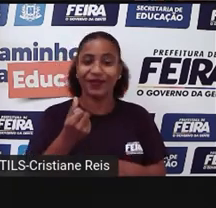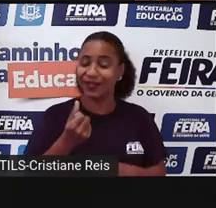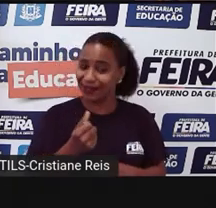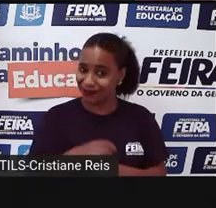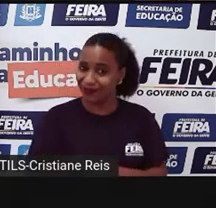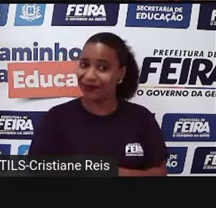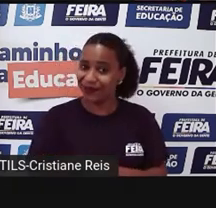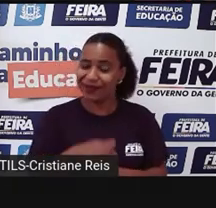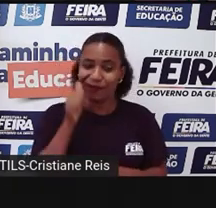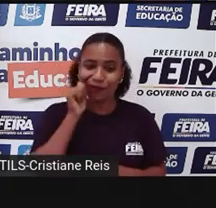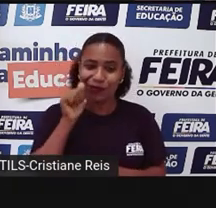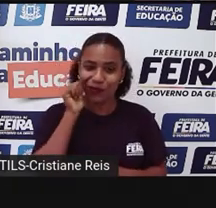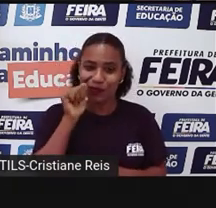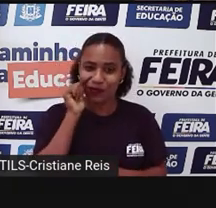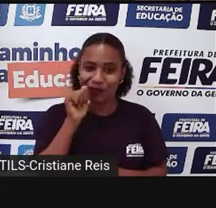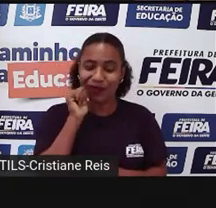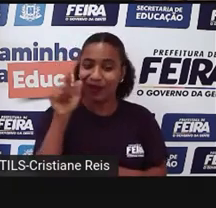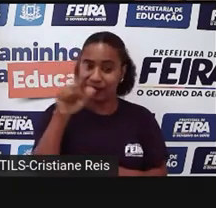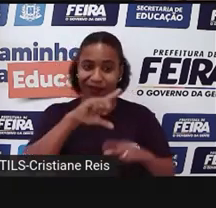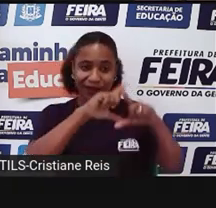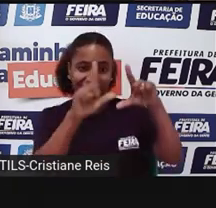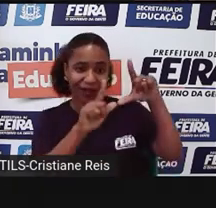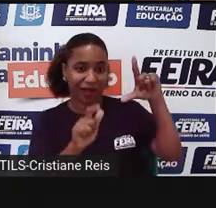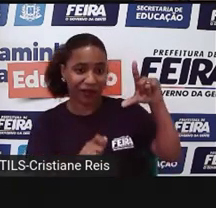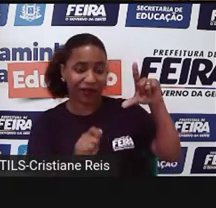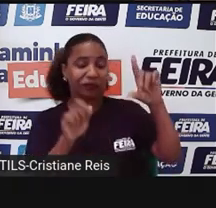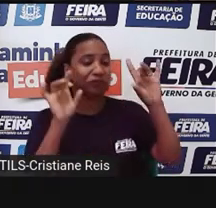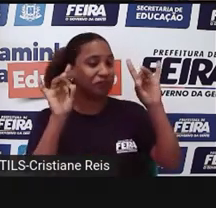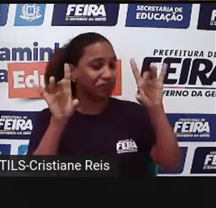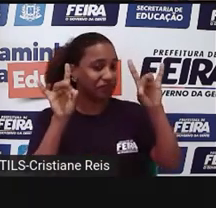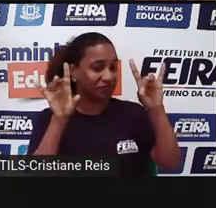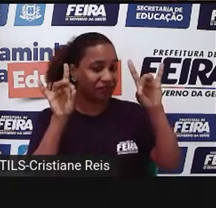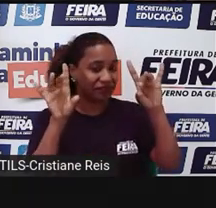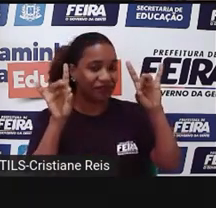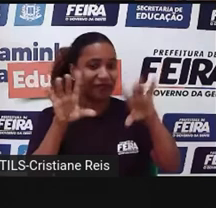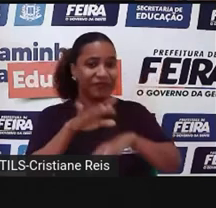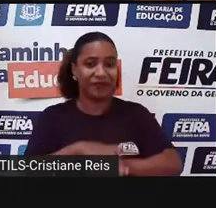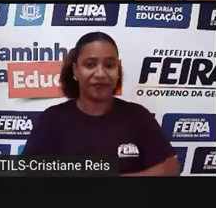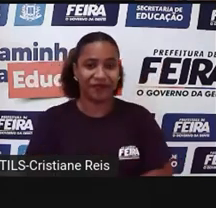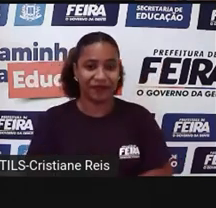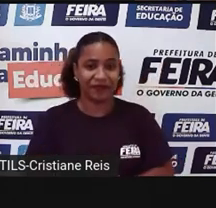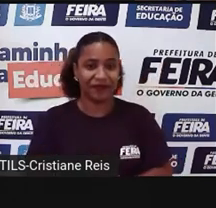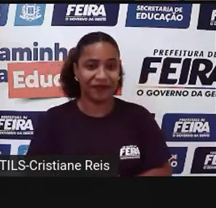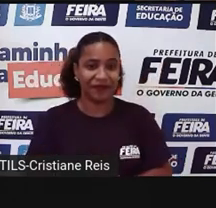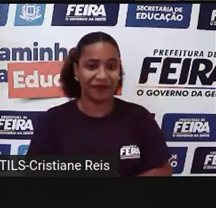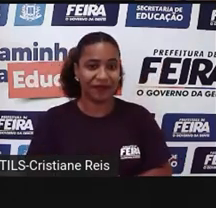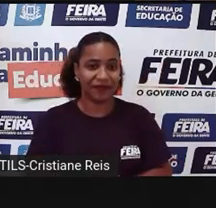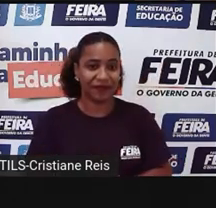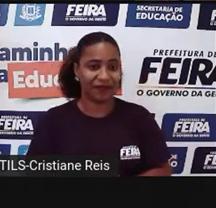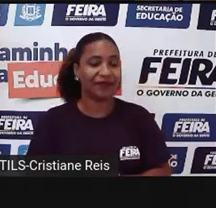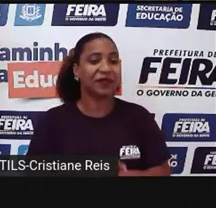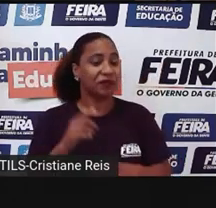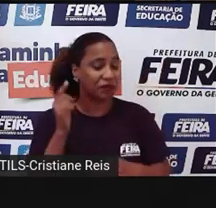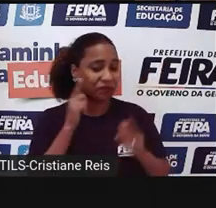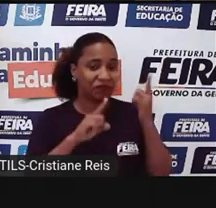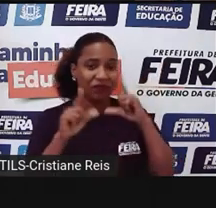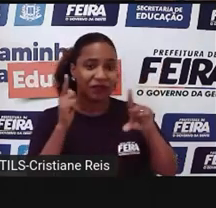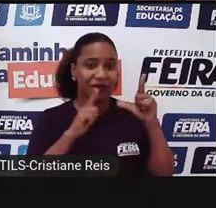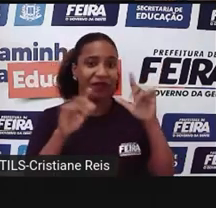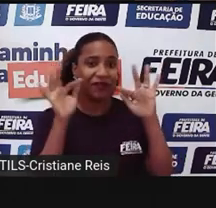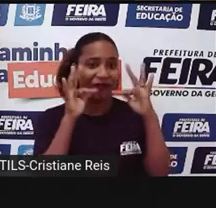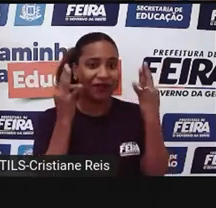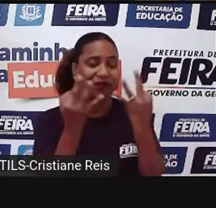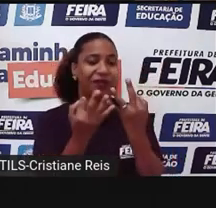sempre é um sinal de vitória, né, de